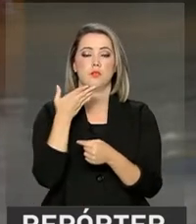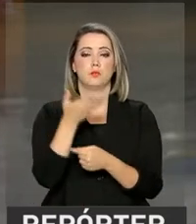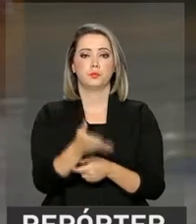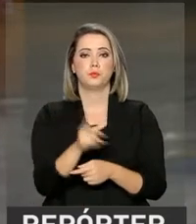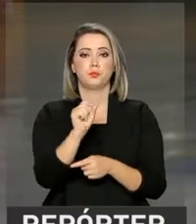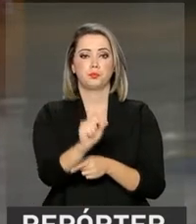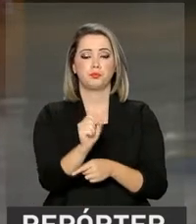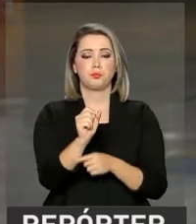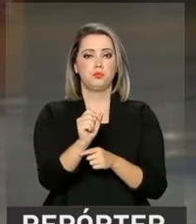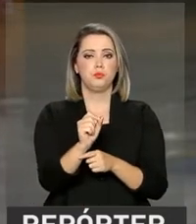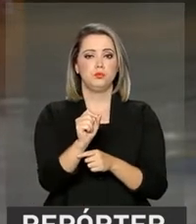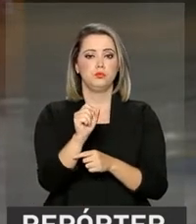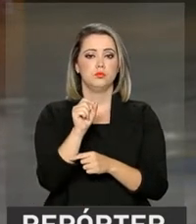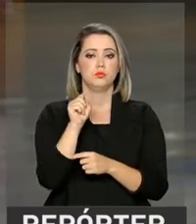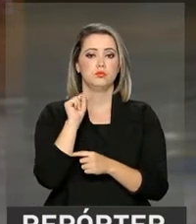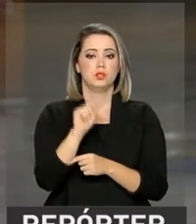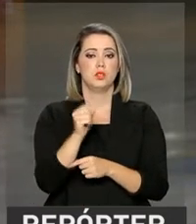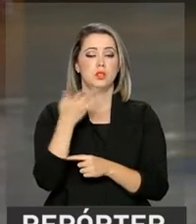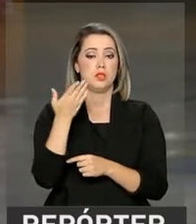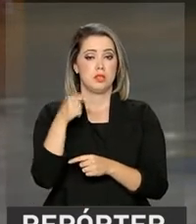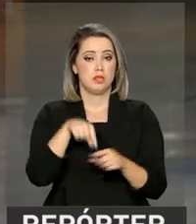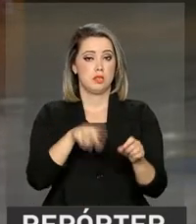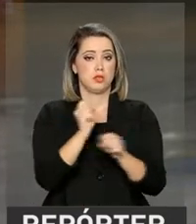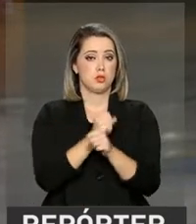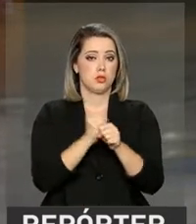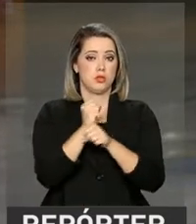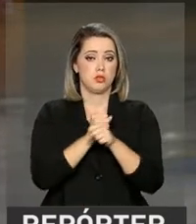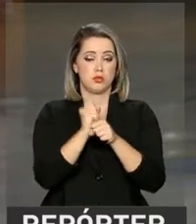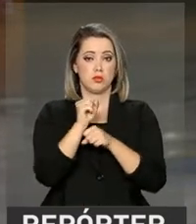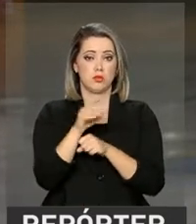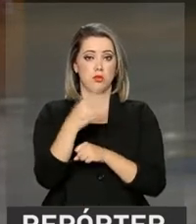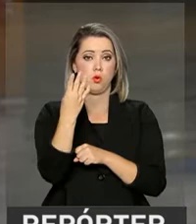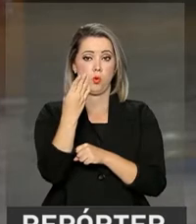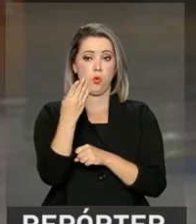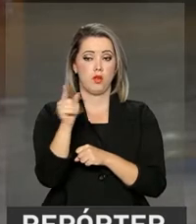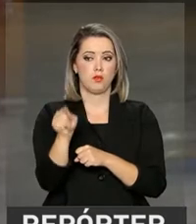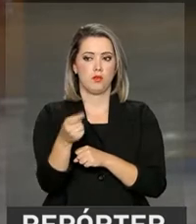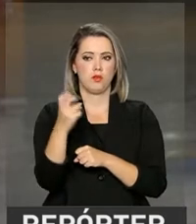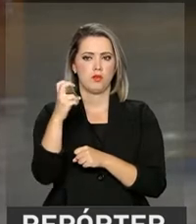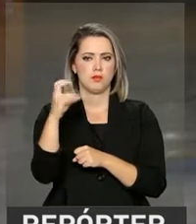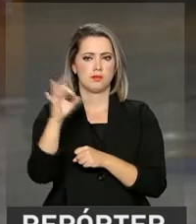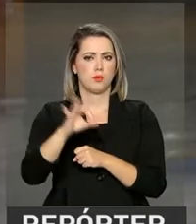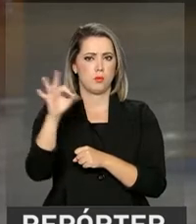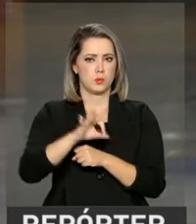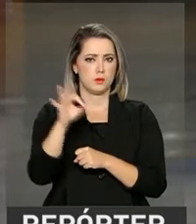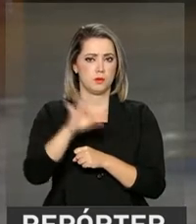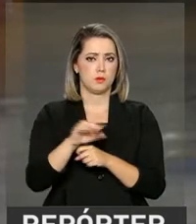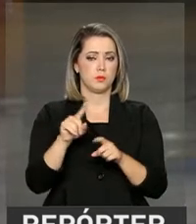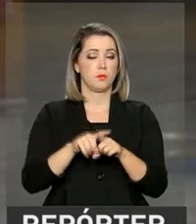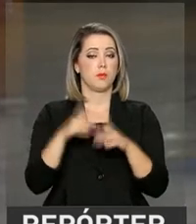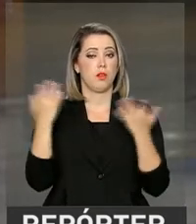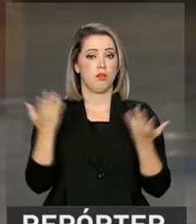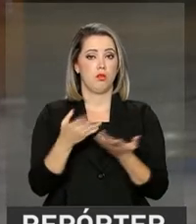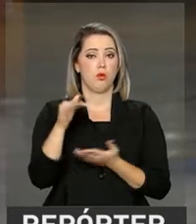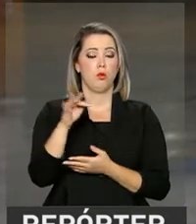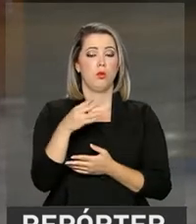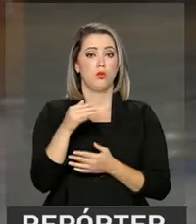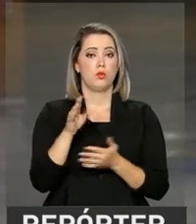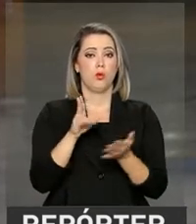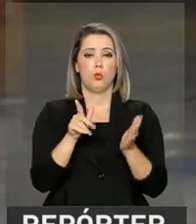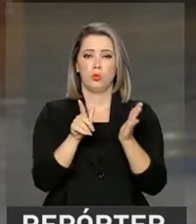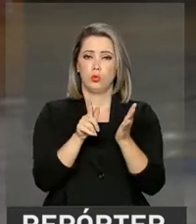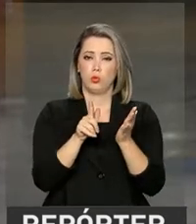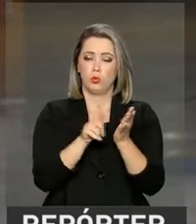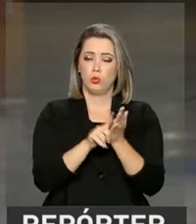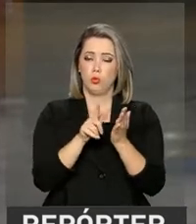Monetário Nacional, que para 2017 é de 4,5%. No caso, a edição do Boletim Focus